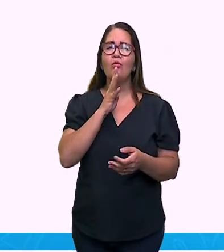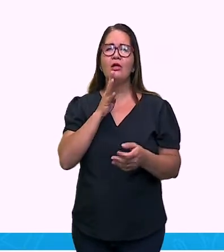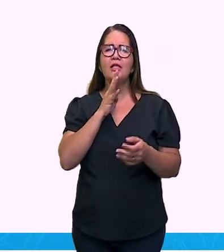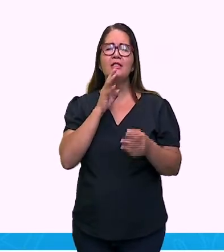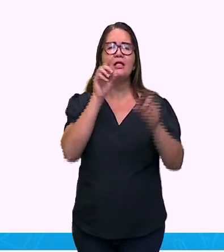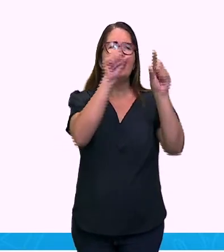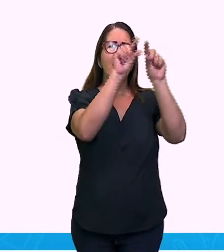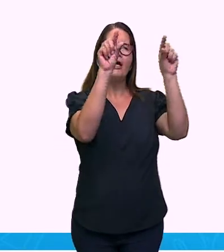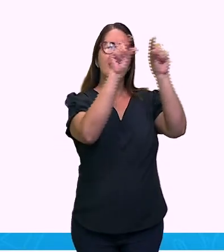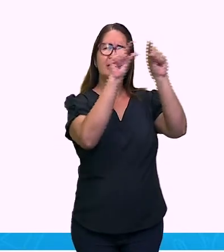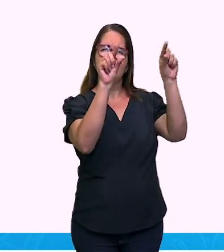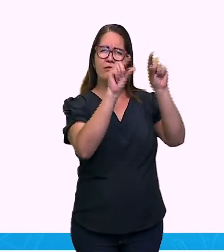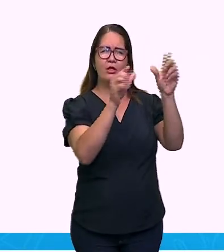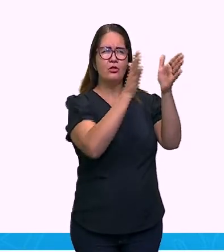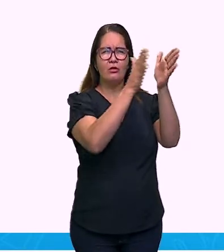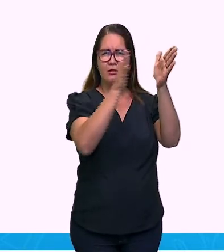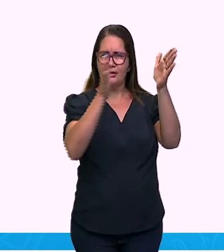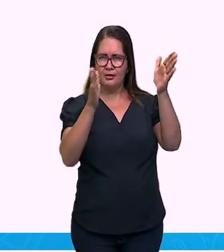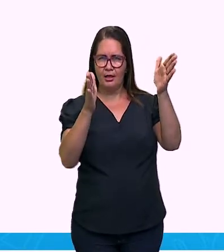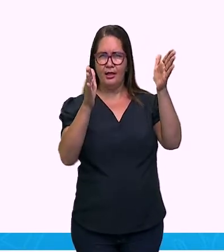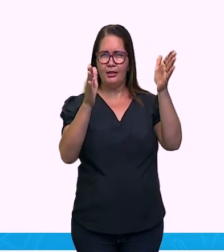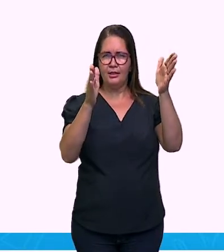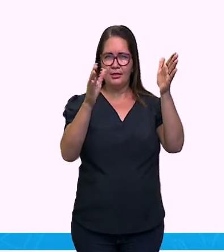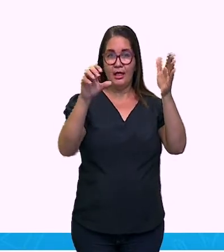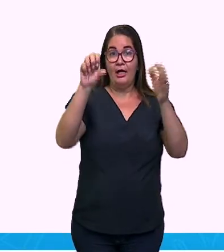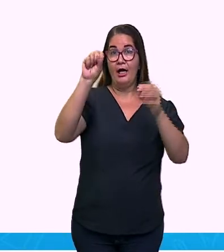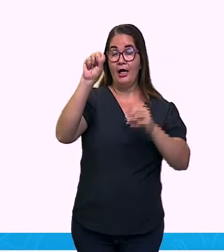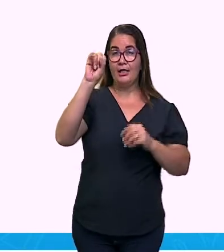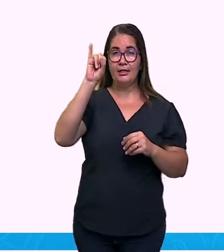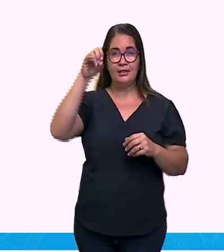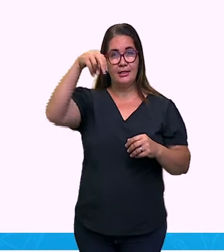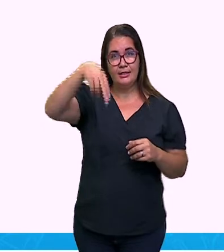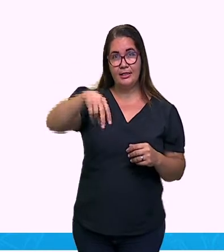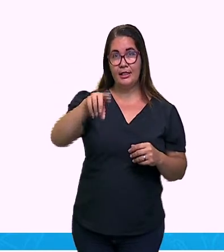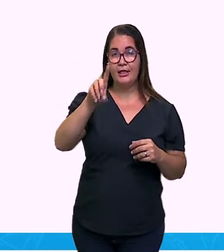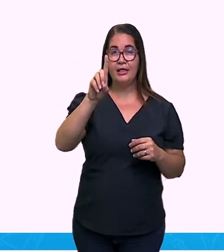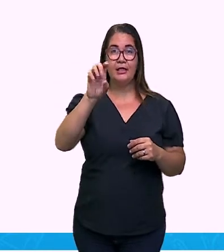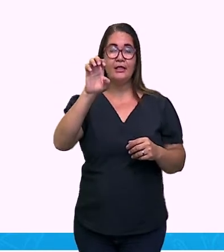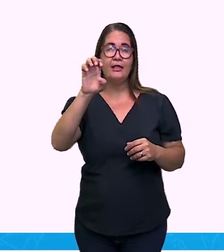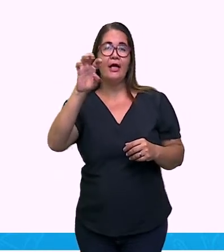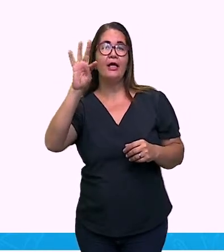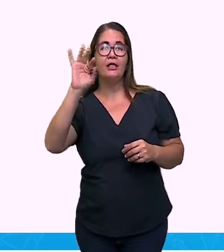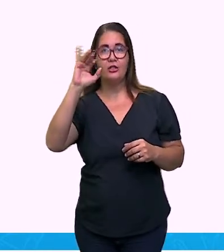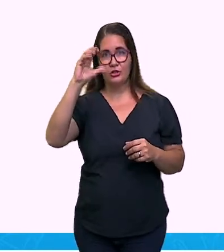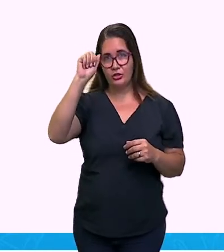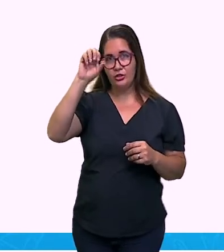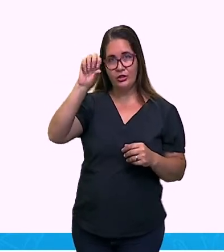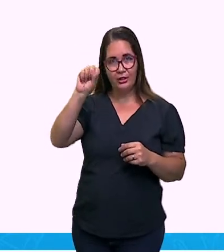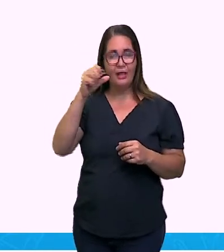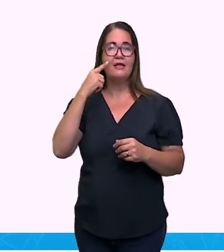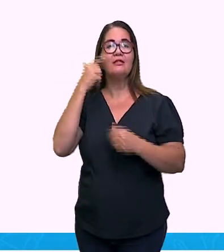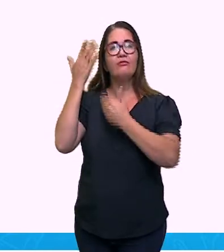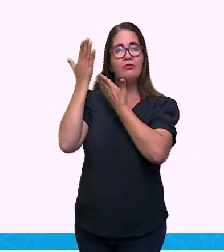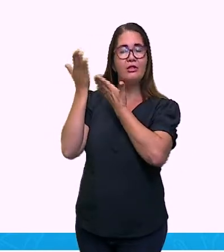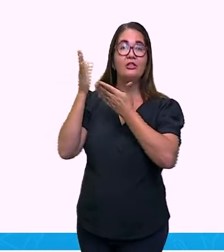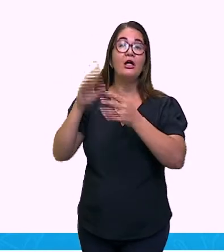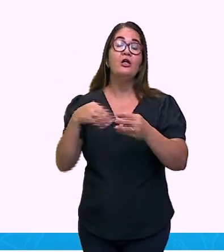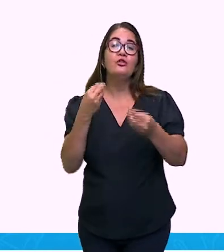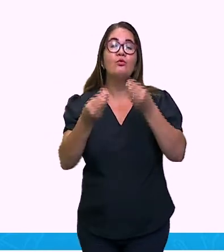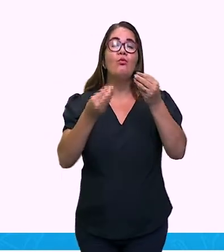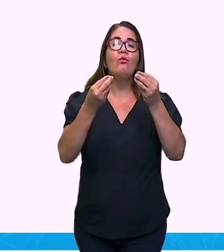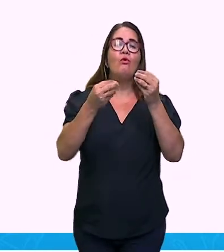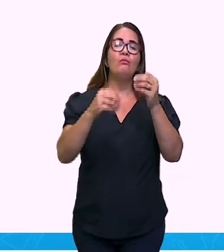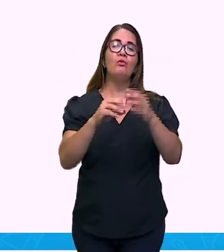orações coordenadas sintéticas? Vamos começar pelas aditivas, que expressam uma ideia de adição, de